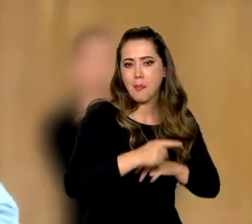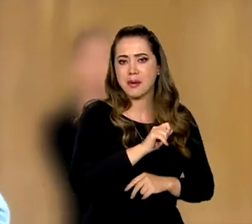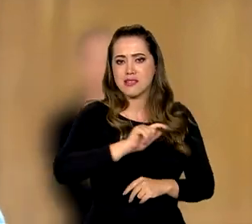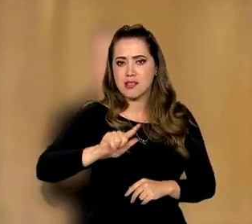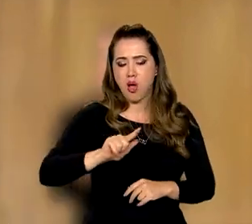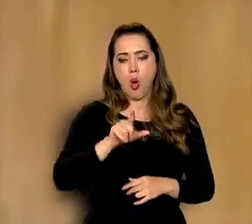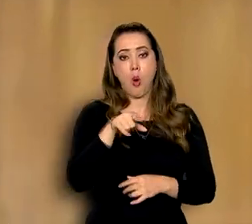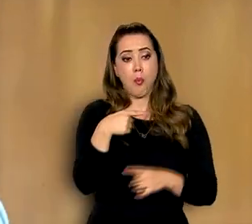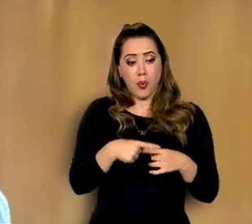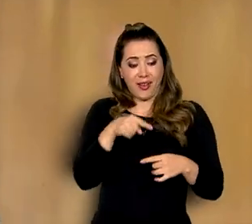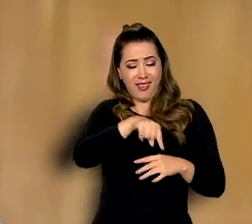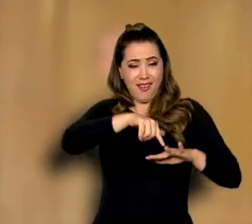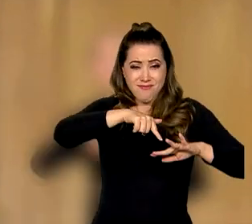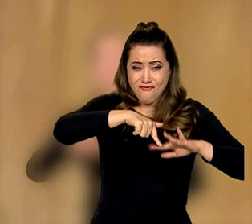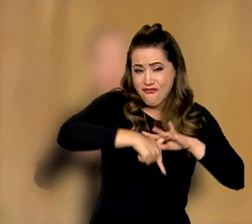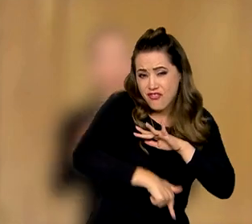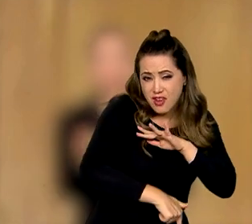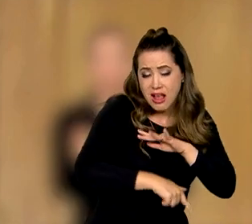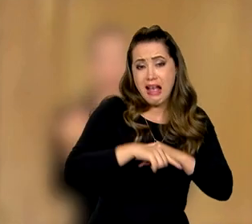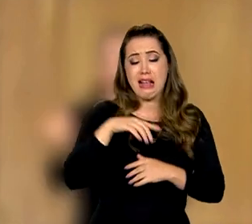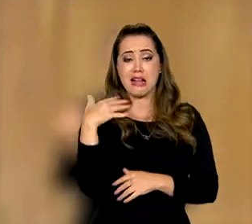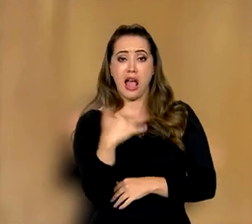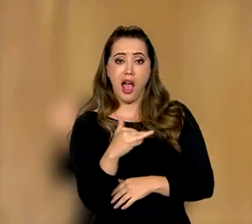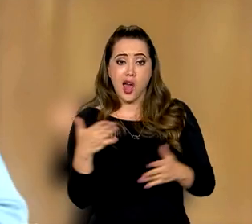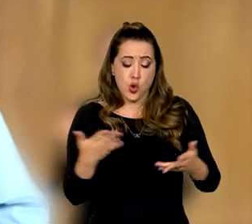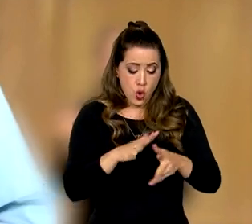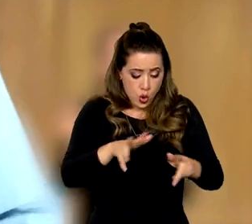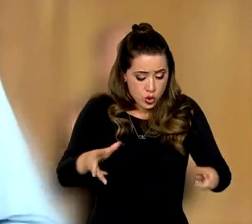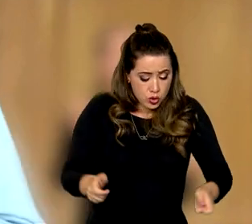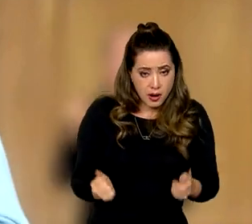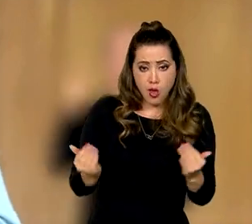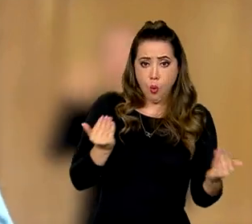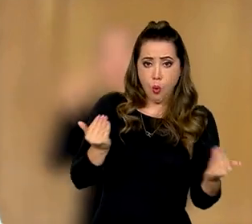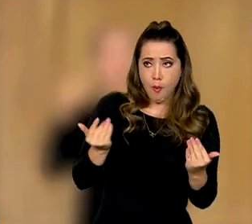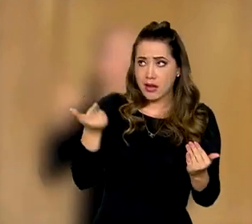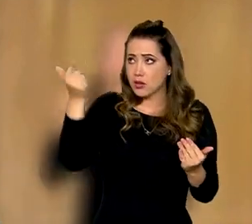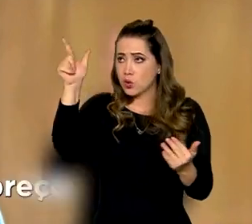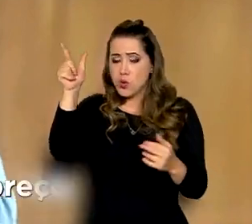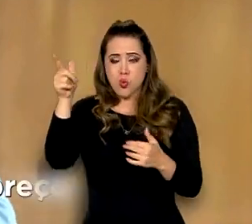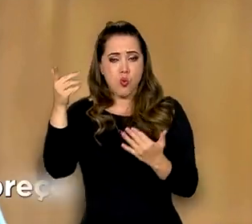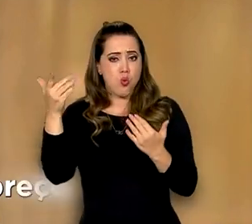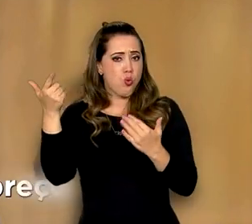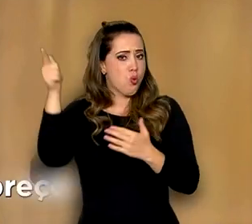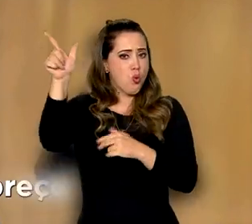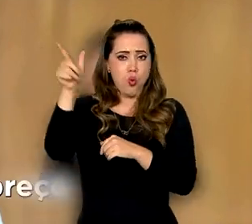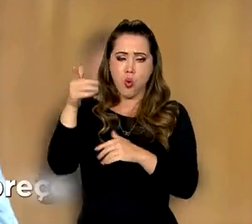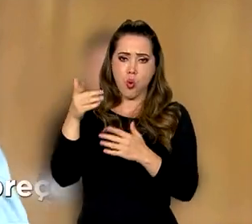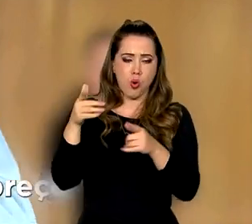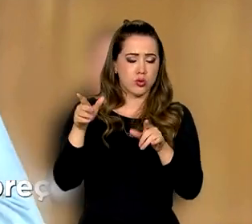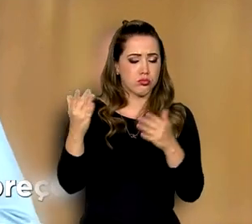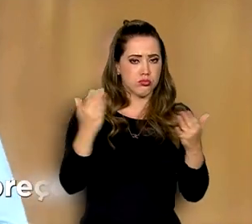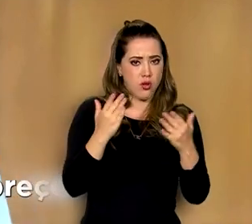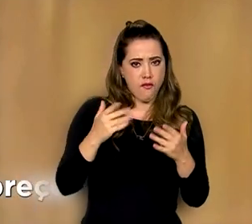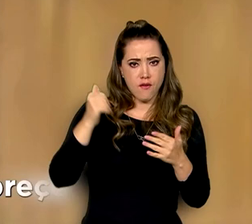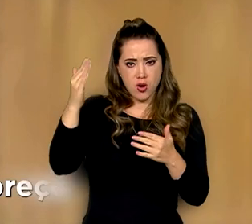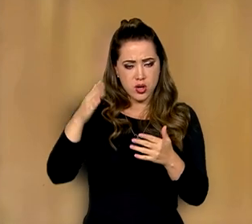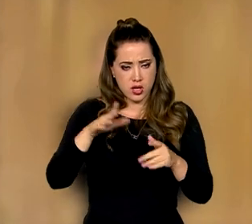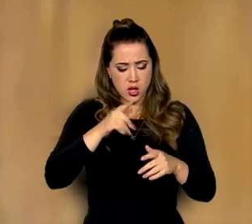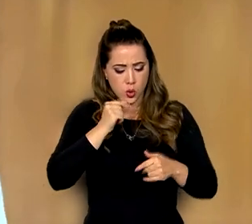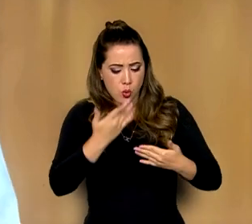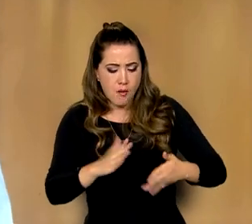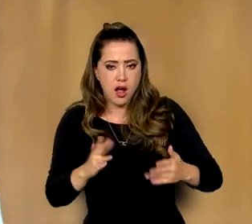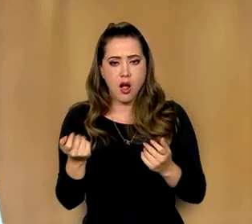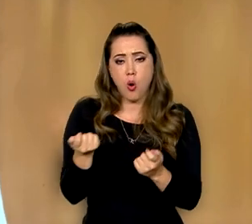caro. E hoje a exploração do pré-sal, o barril colocado, sabe, fora do mar, custa quase que o mesmo